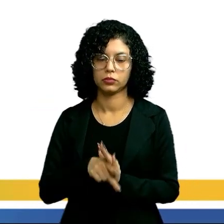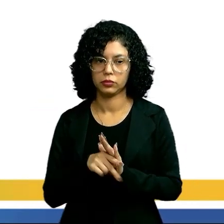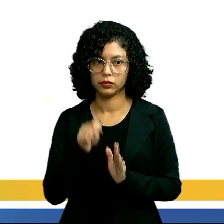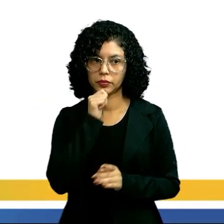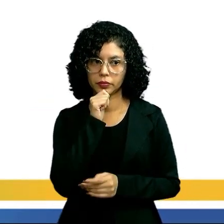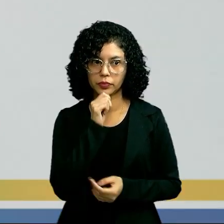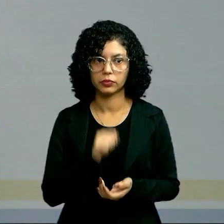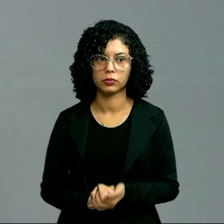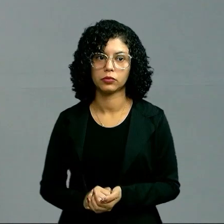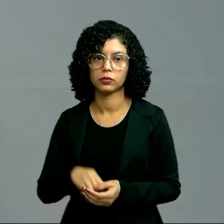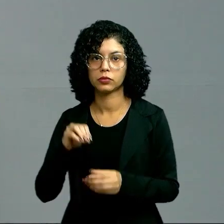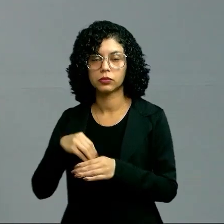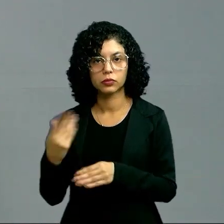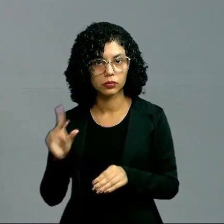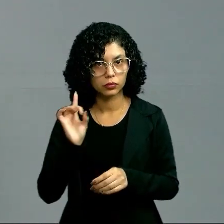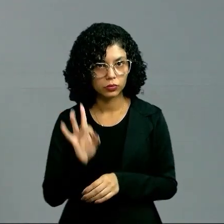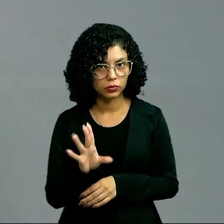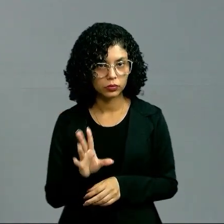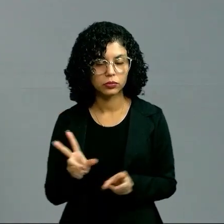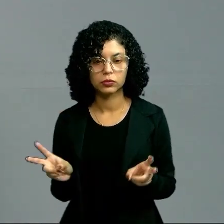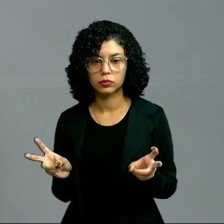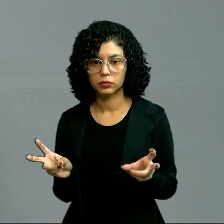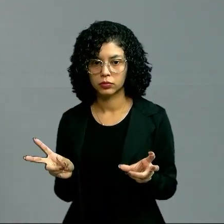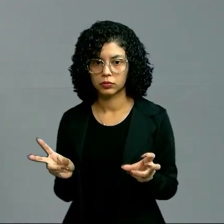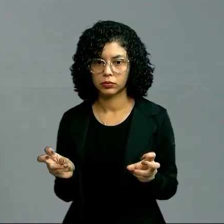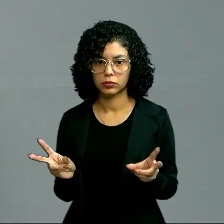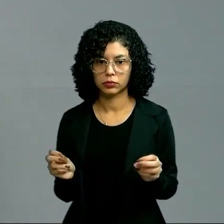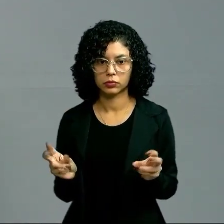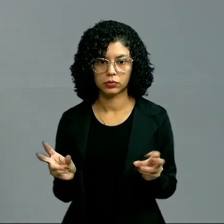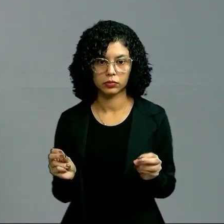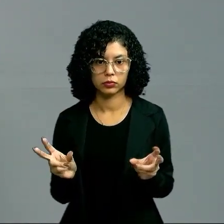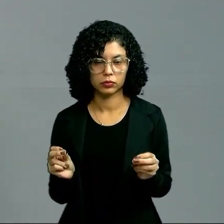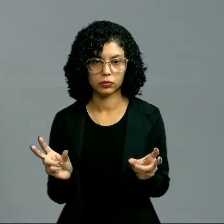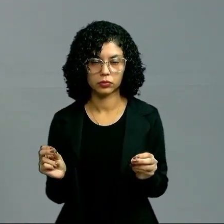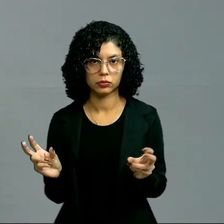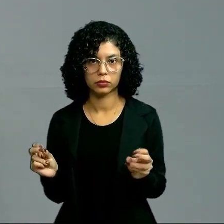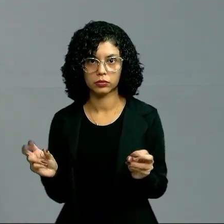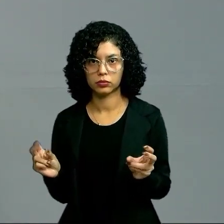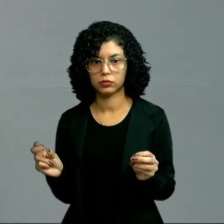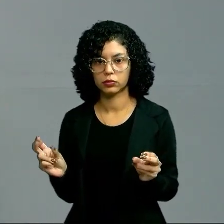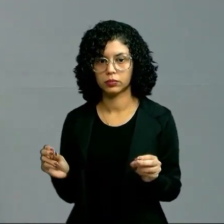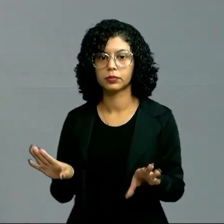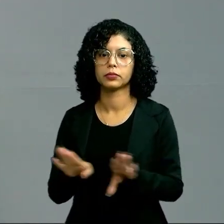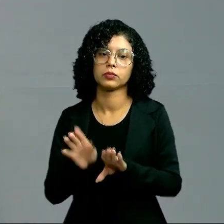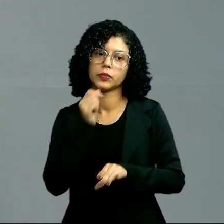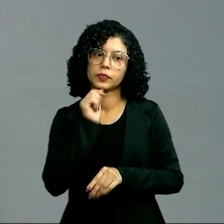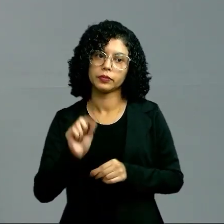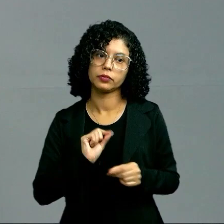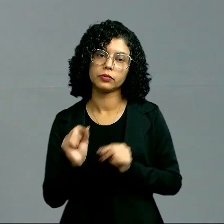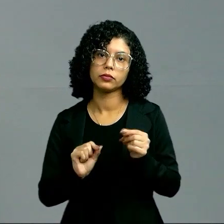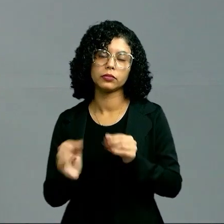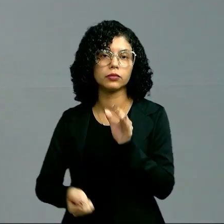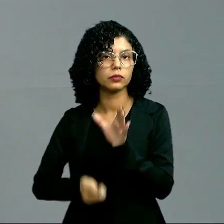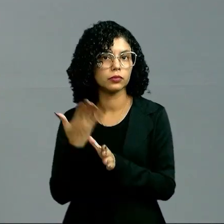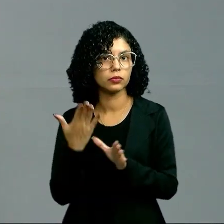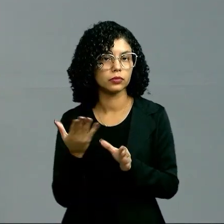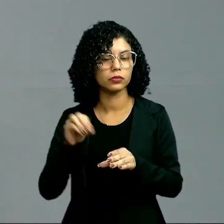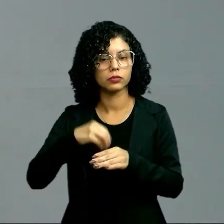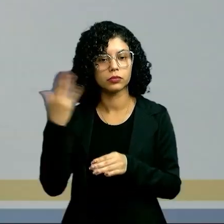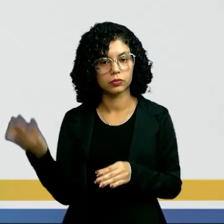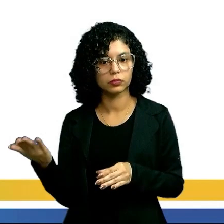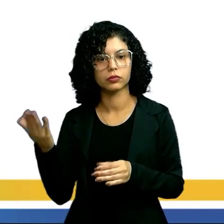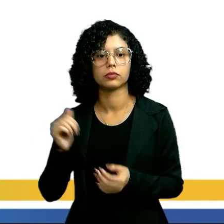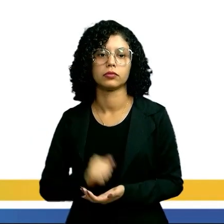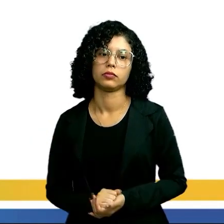exceção dos crustáceos. Os crustáceos, pessoal, a sua reprodução é através, né? Sua forma externa